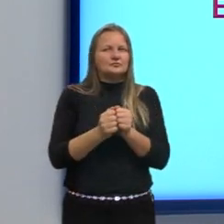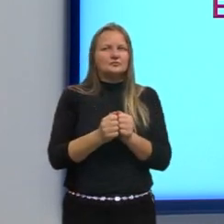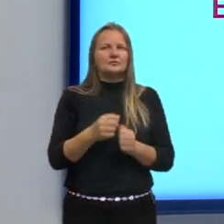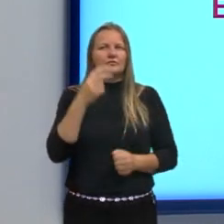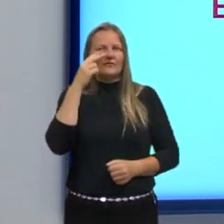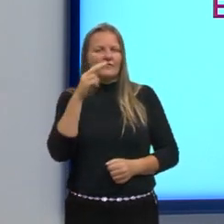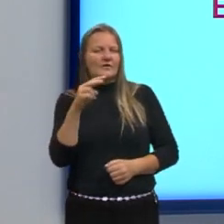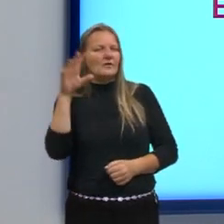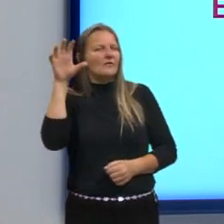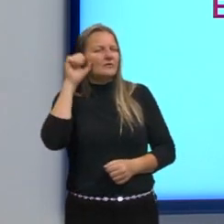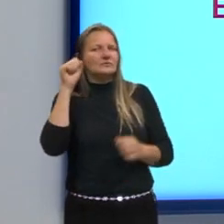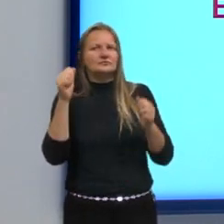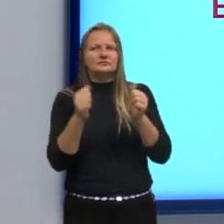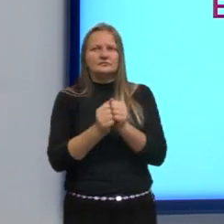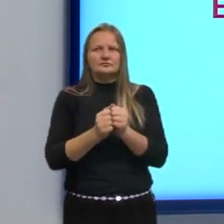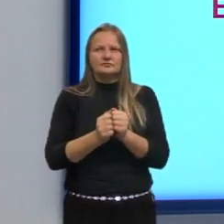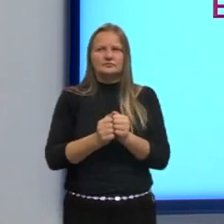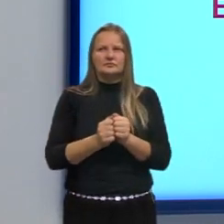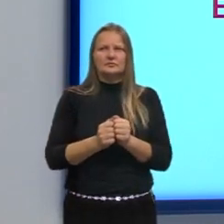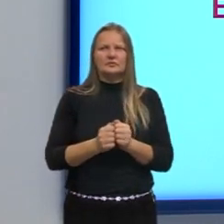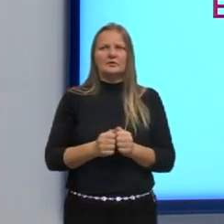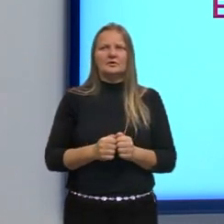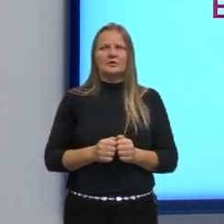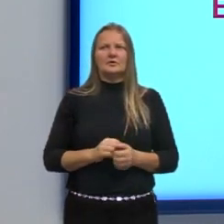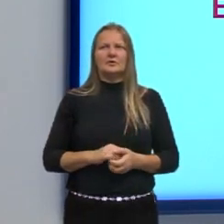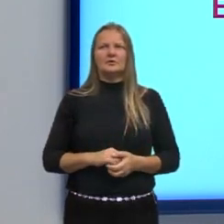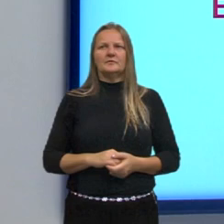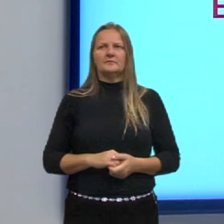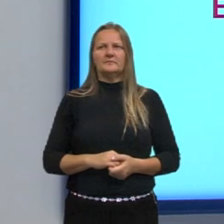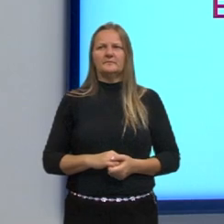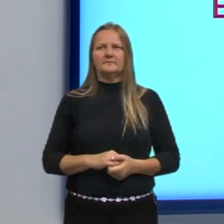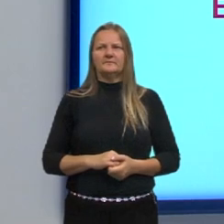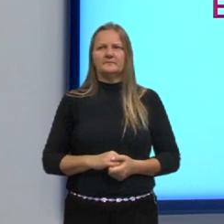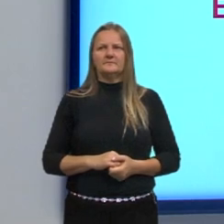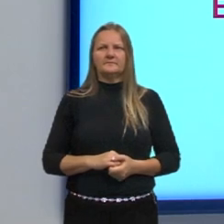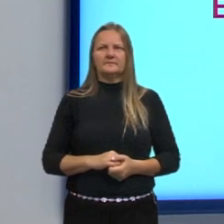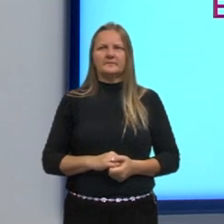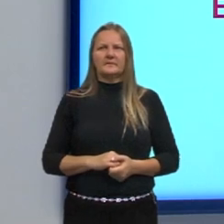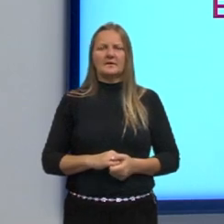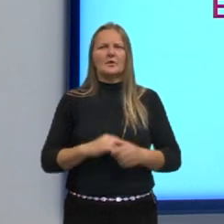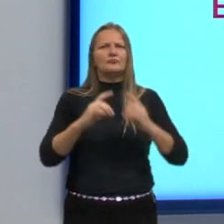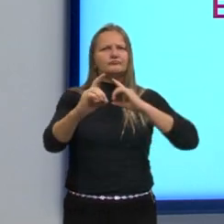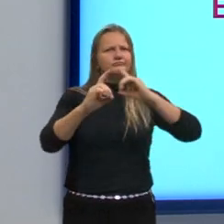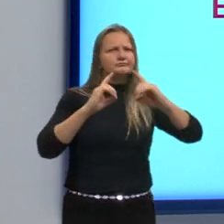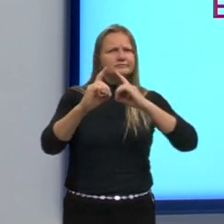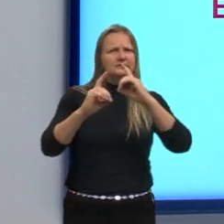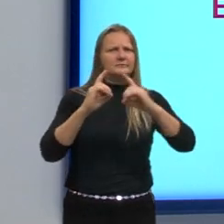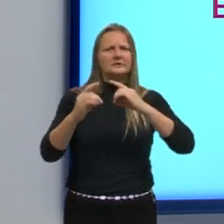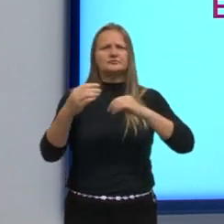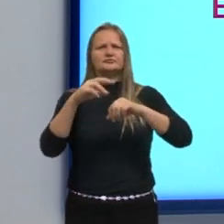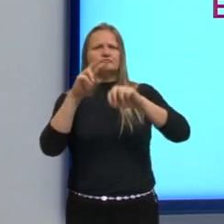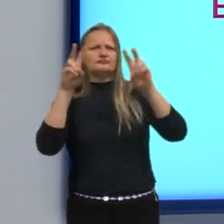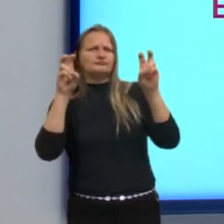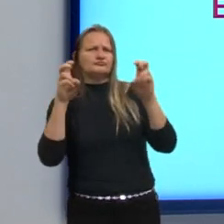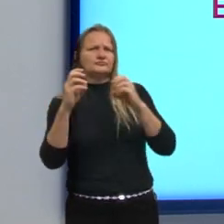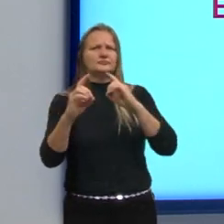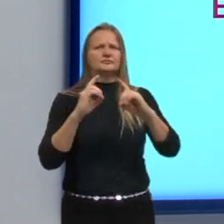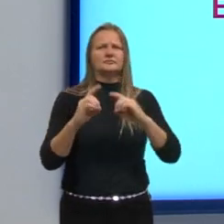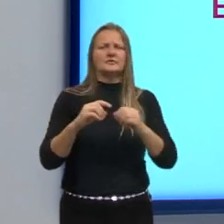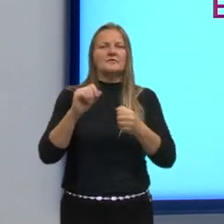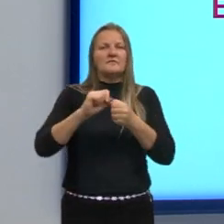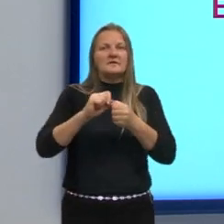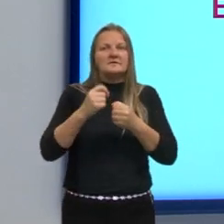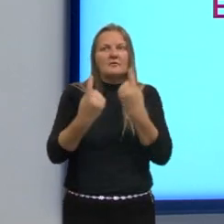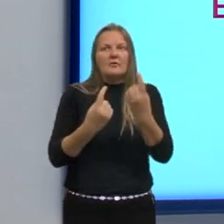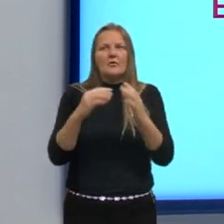debater com outros. Ó, vai crescendo a porcentagem. Fazendo alguma coisa relacionada àquele conteúdo.